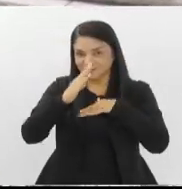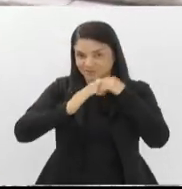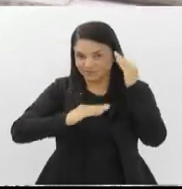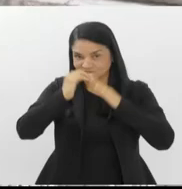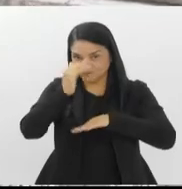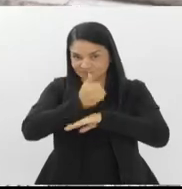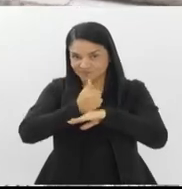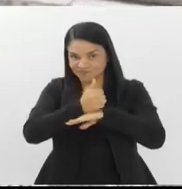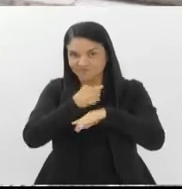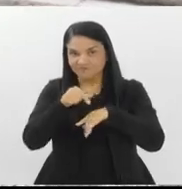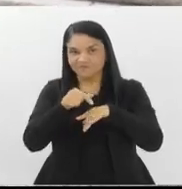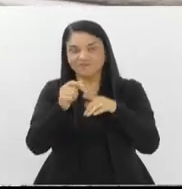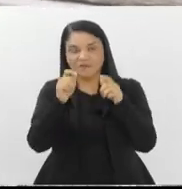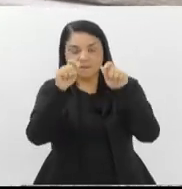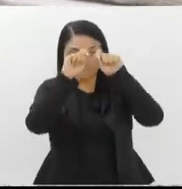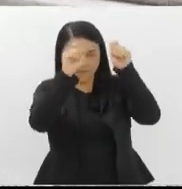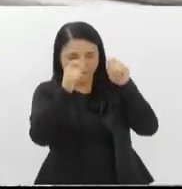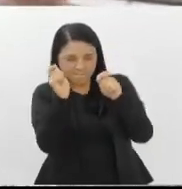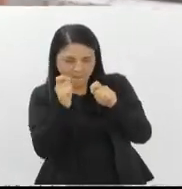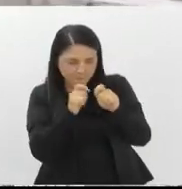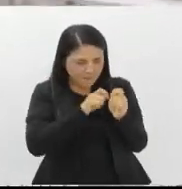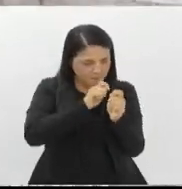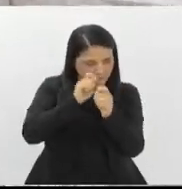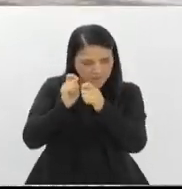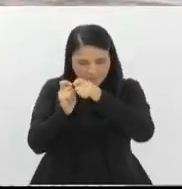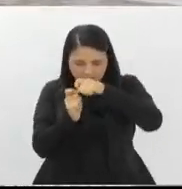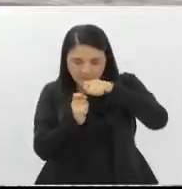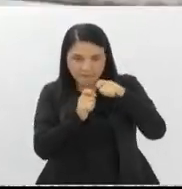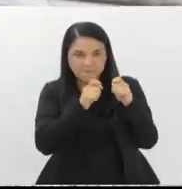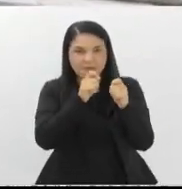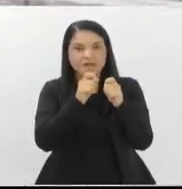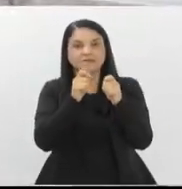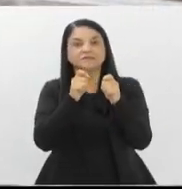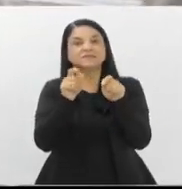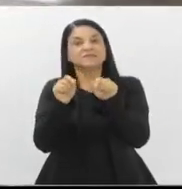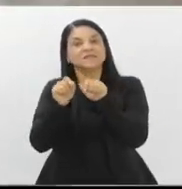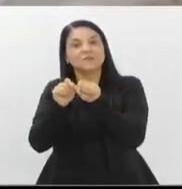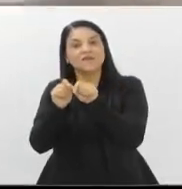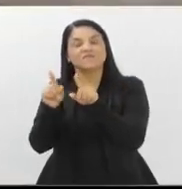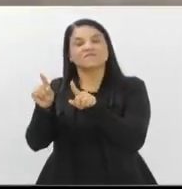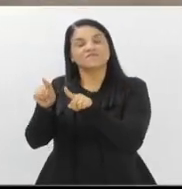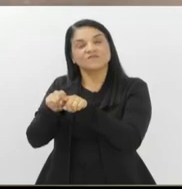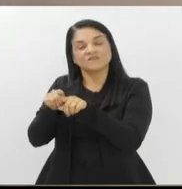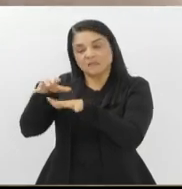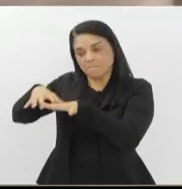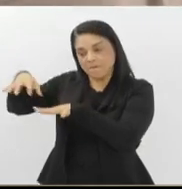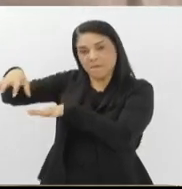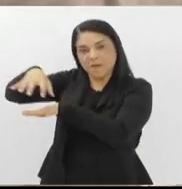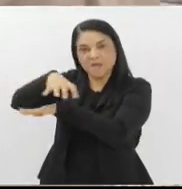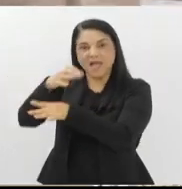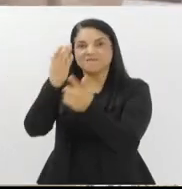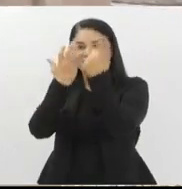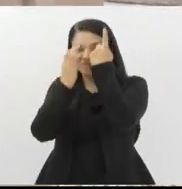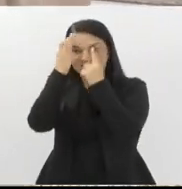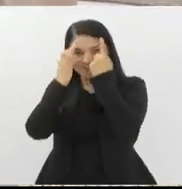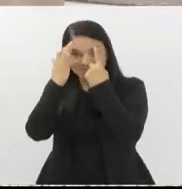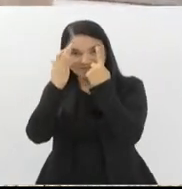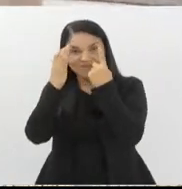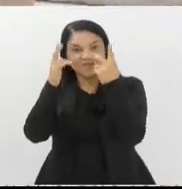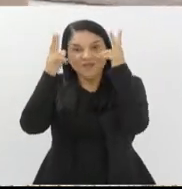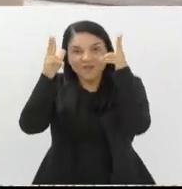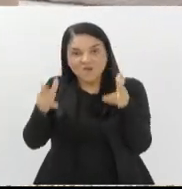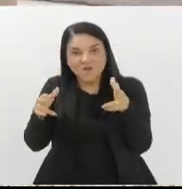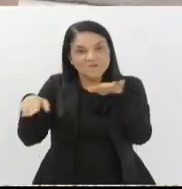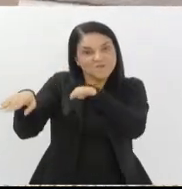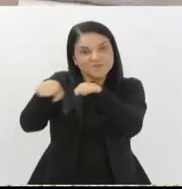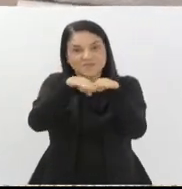esculpiam a estatuária dessa fachada, Confeccionavam os carros alegóricos das grandes sociedades carnavalescas na época. Clube